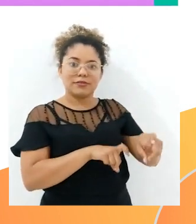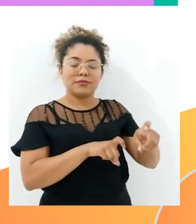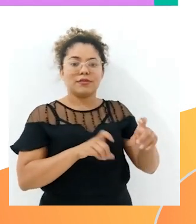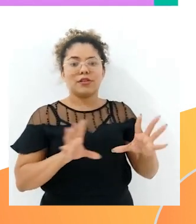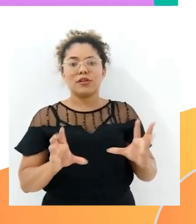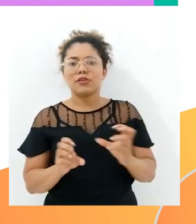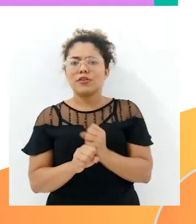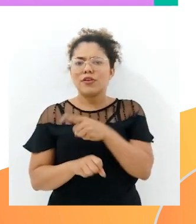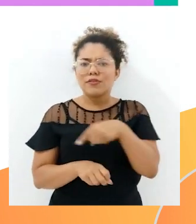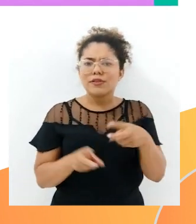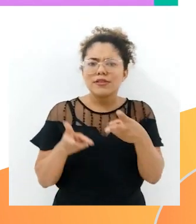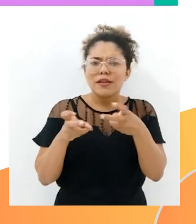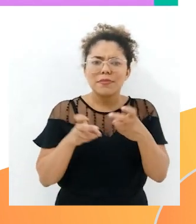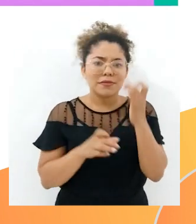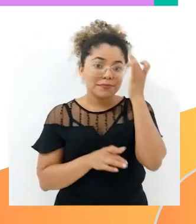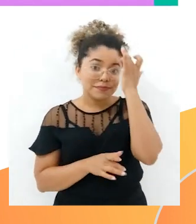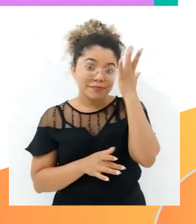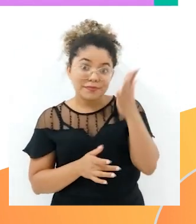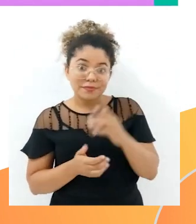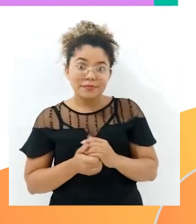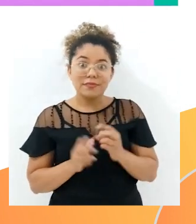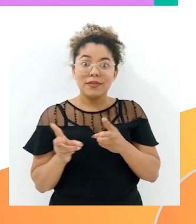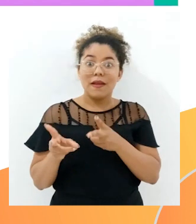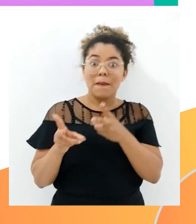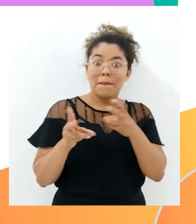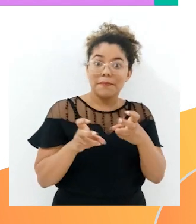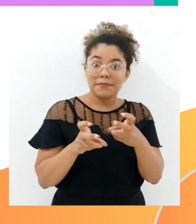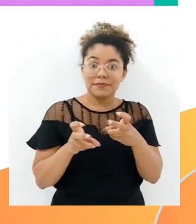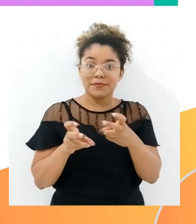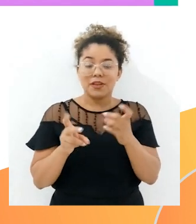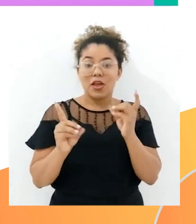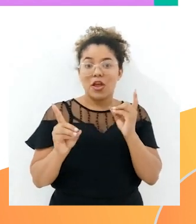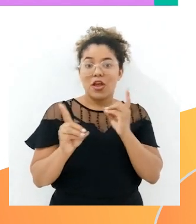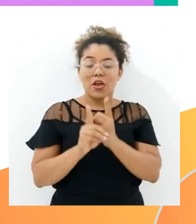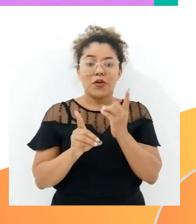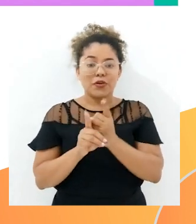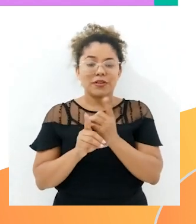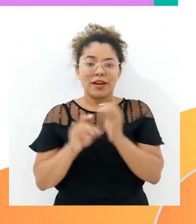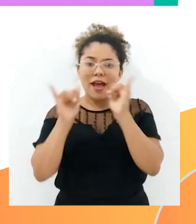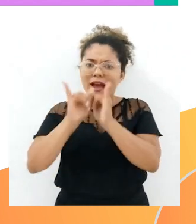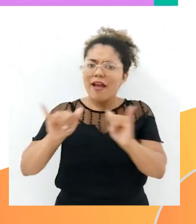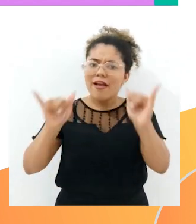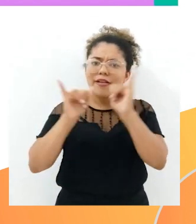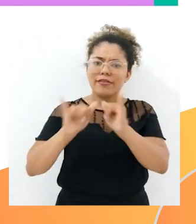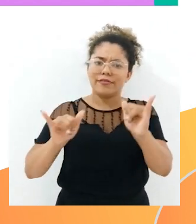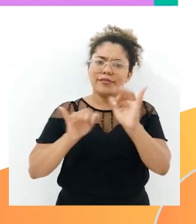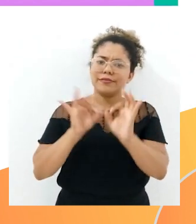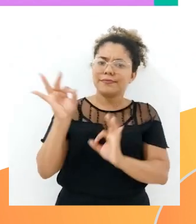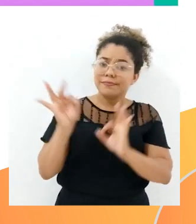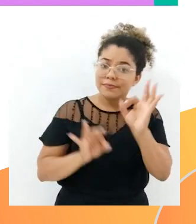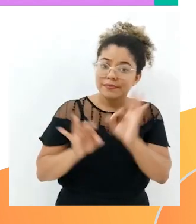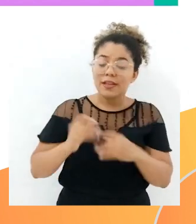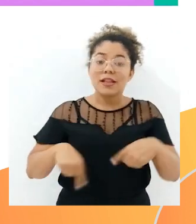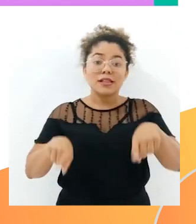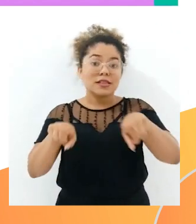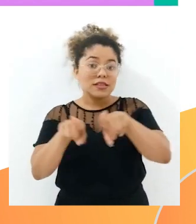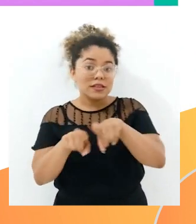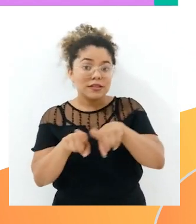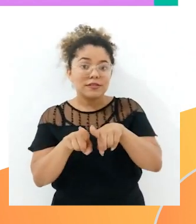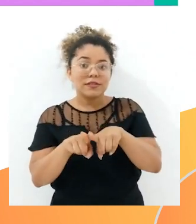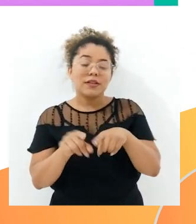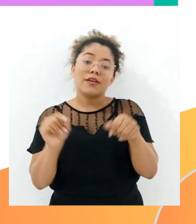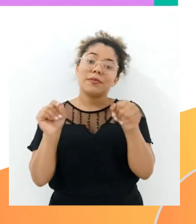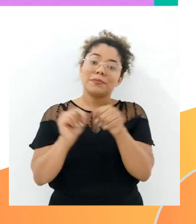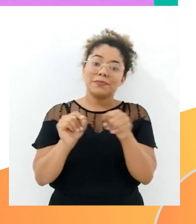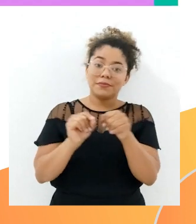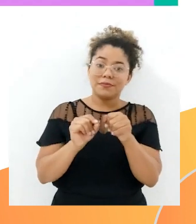Vocês perceberam como é fácil identificar os dados que nós vamos trabalhar e também fazer,